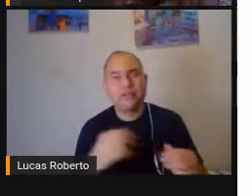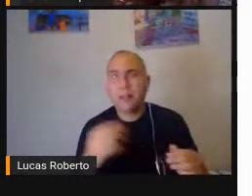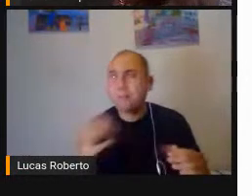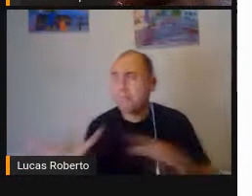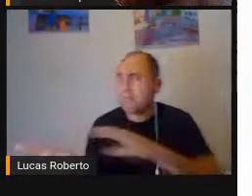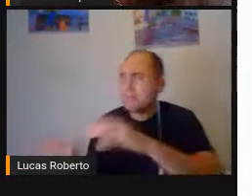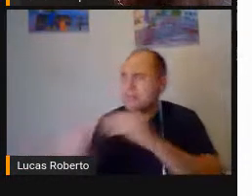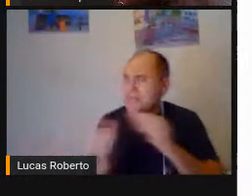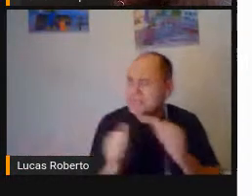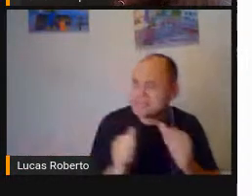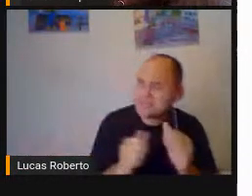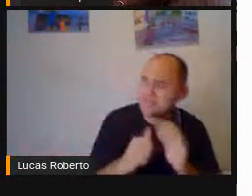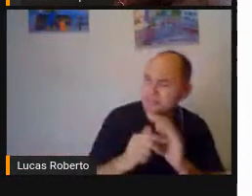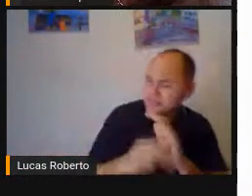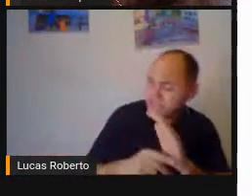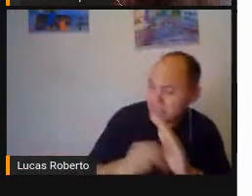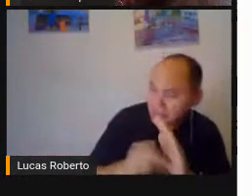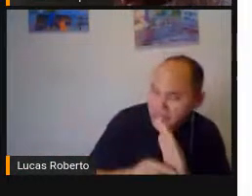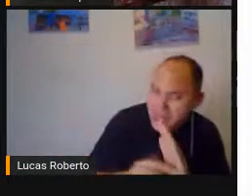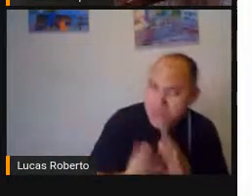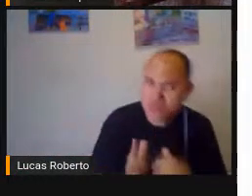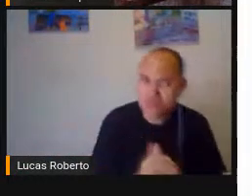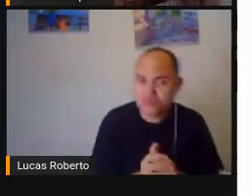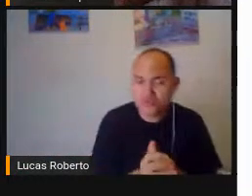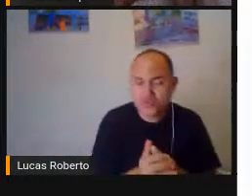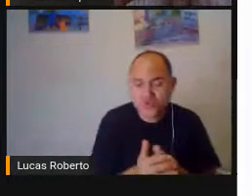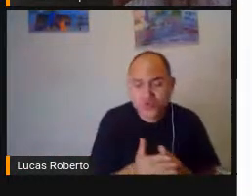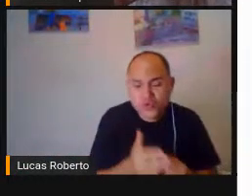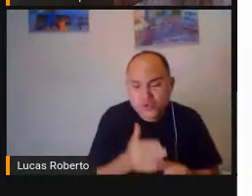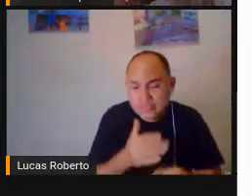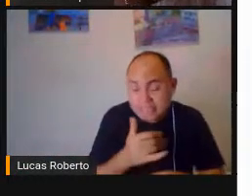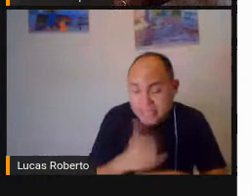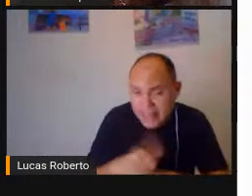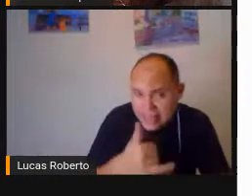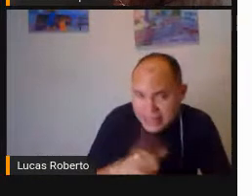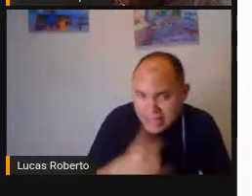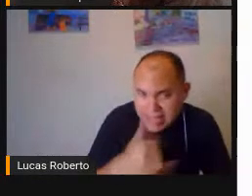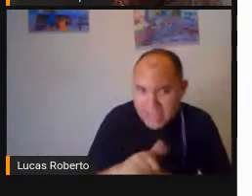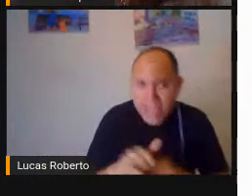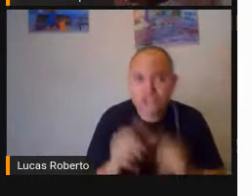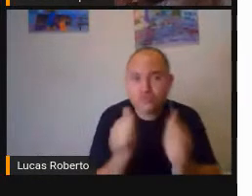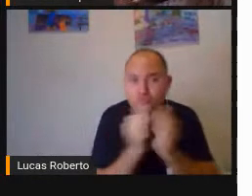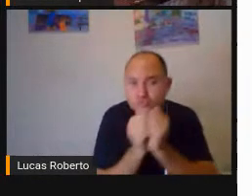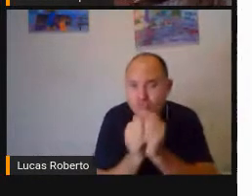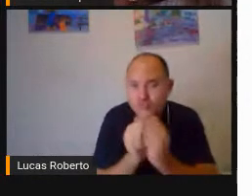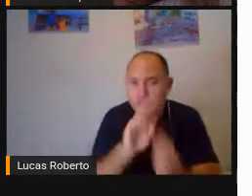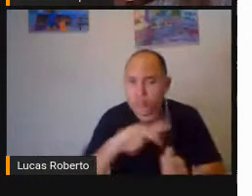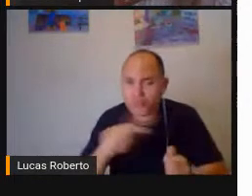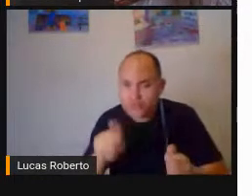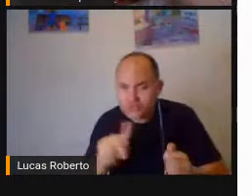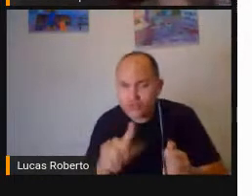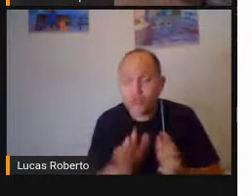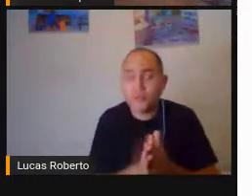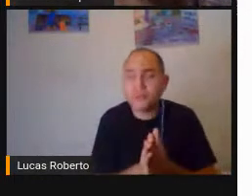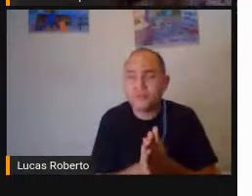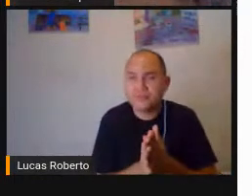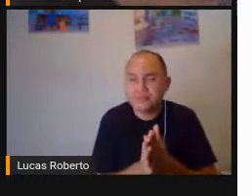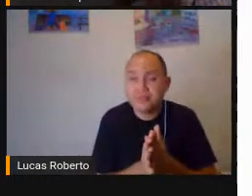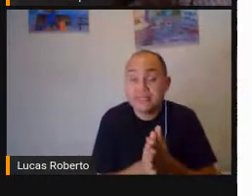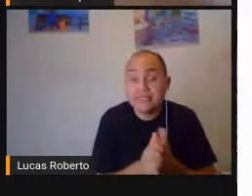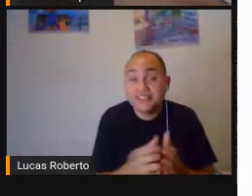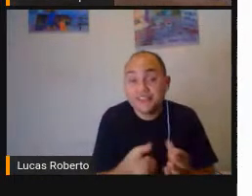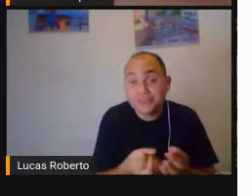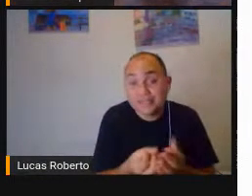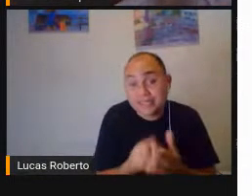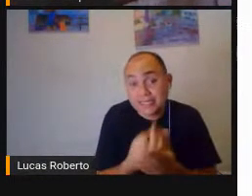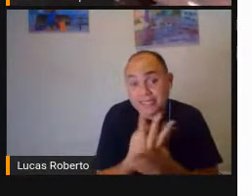Com os professores Trabalhando em conjunto É pegando essa Intencionalidade E Produzindo sentidos